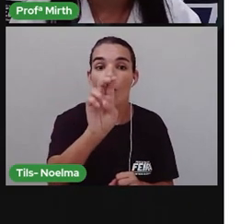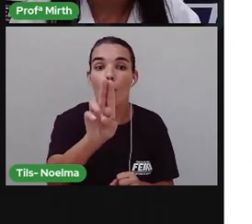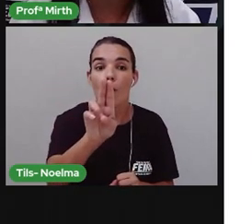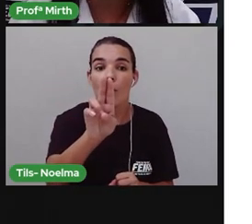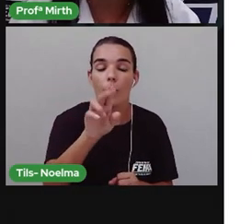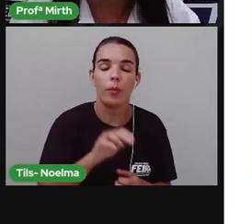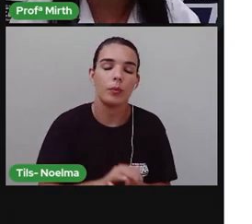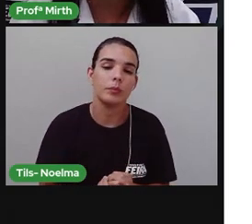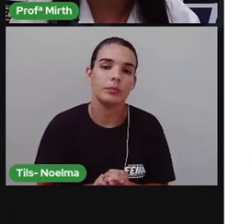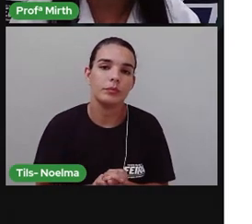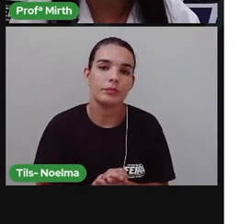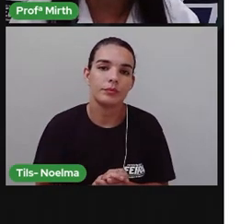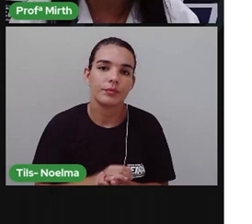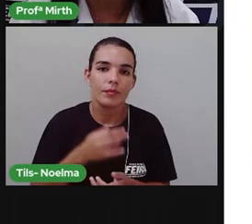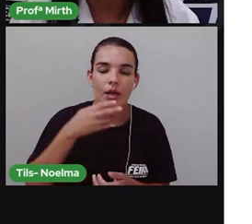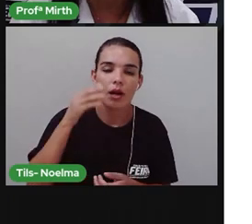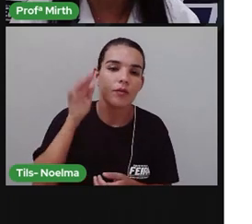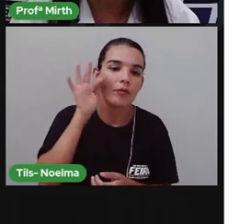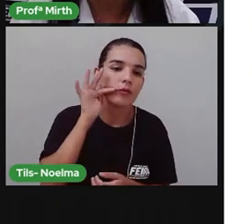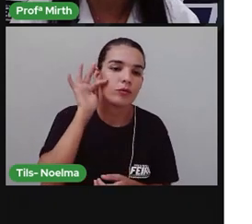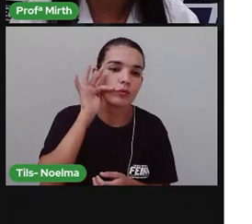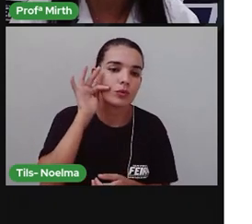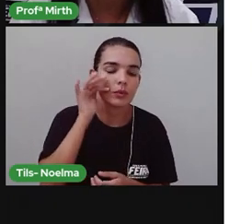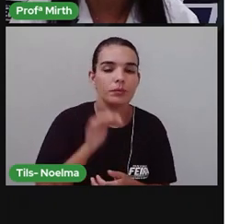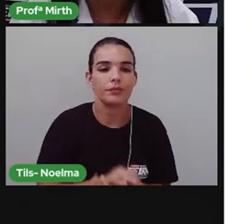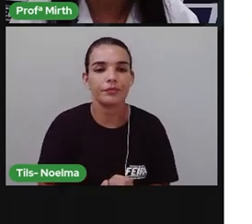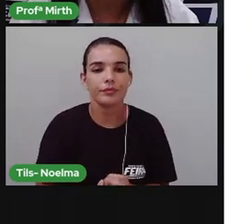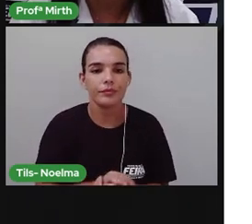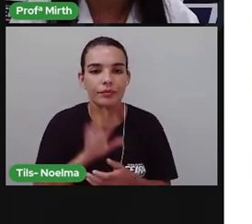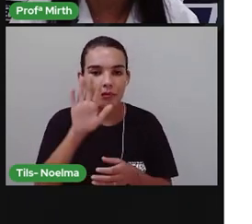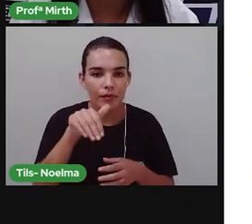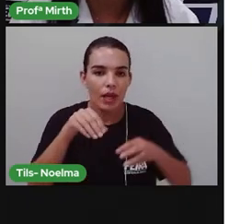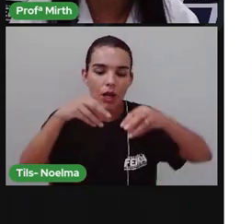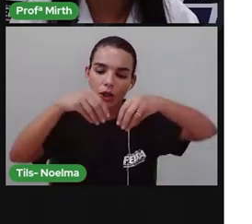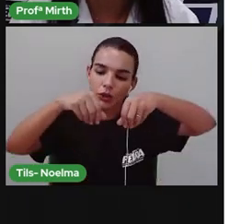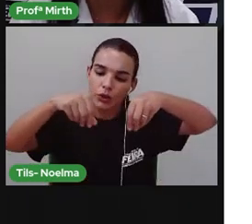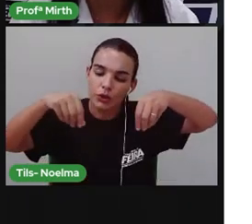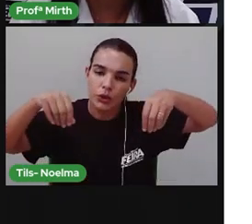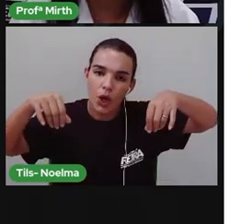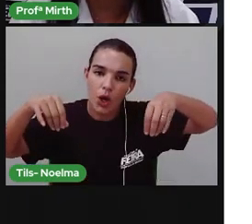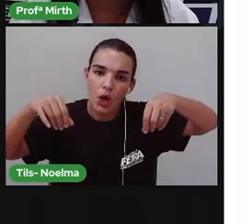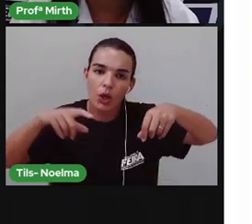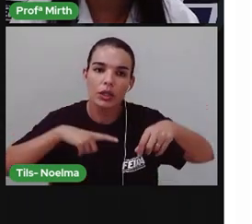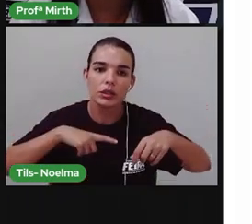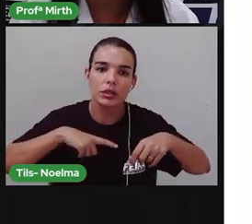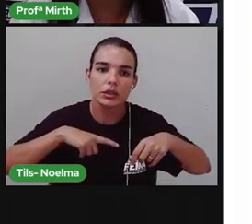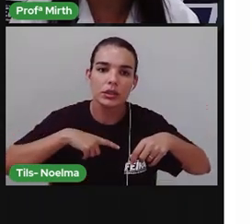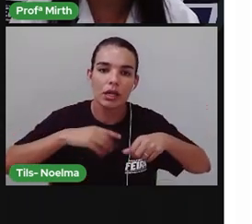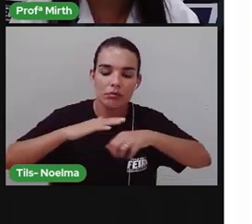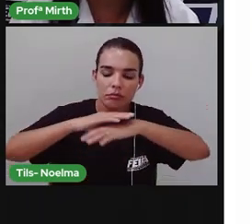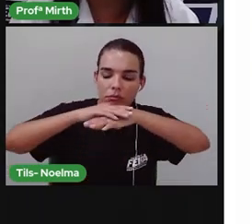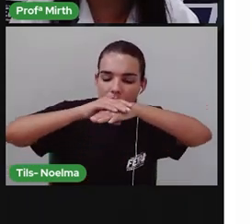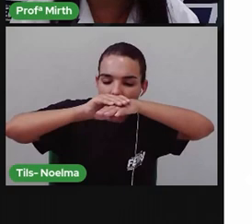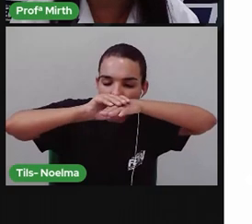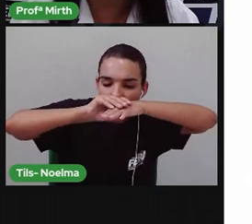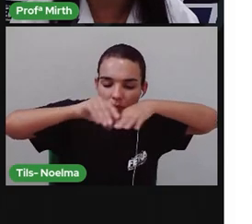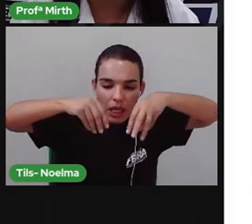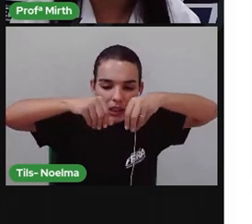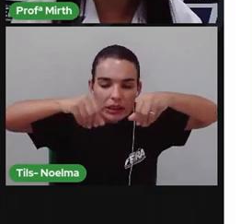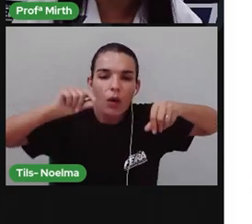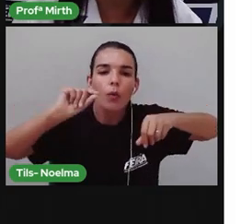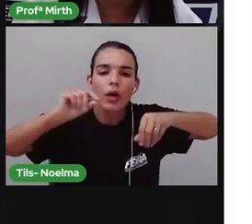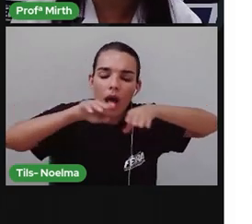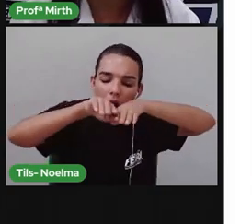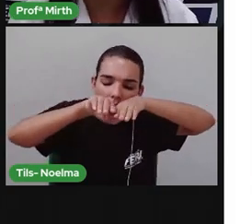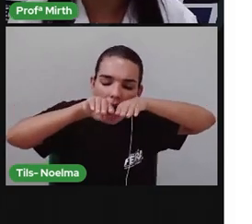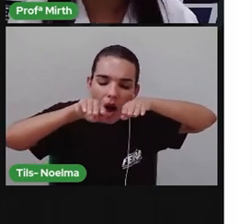O solo da caatinga É definido Segundo o sistema brasileiro De classificação dos solos Com o raso A profundo